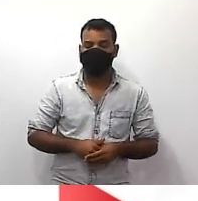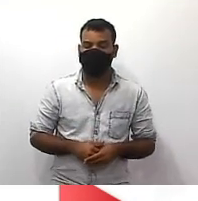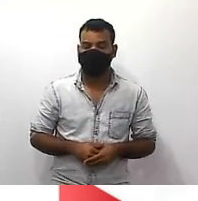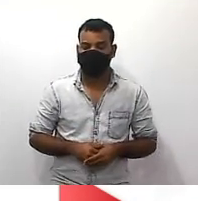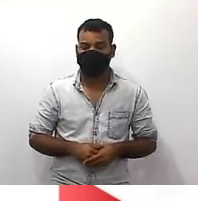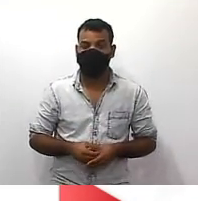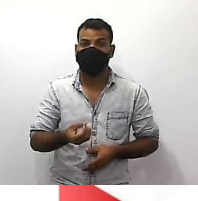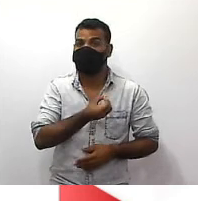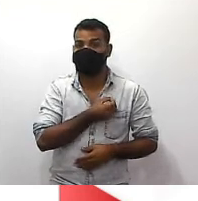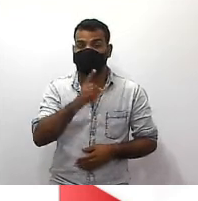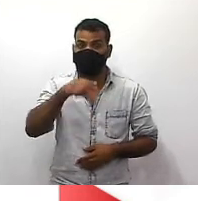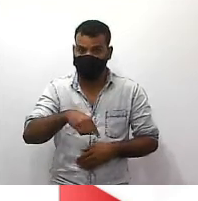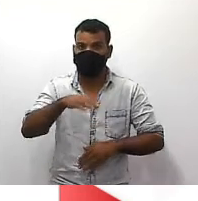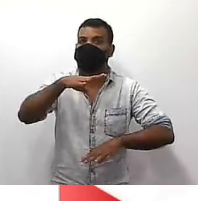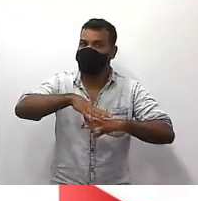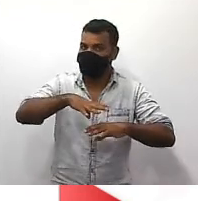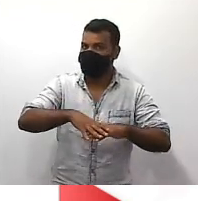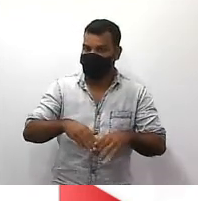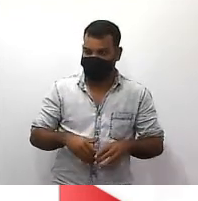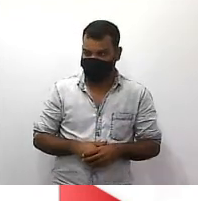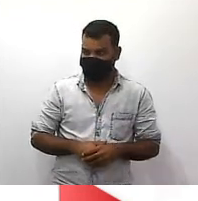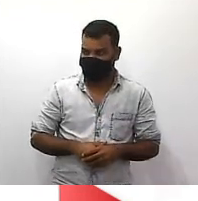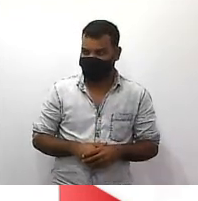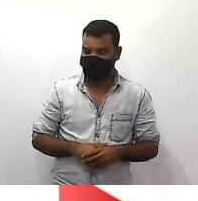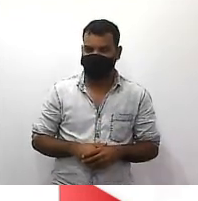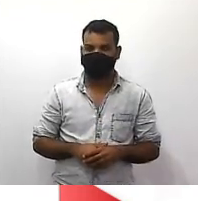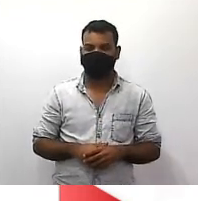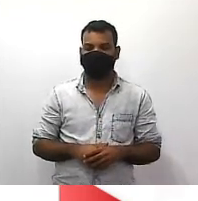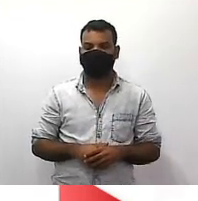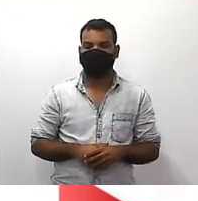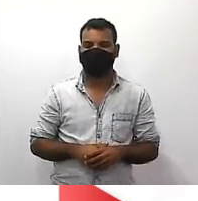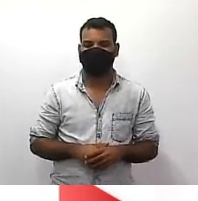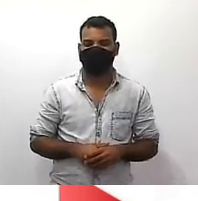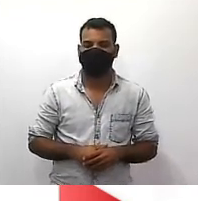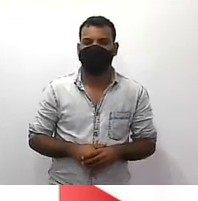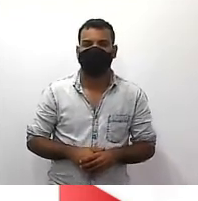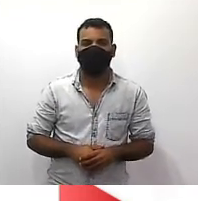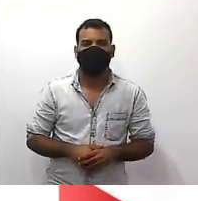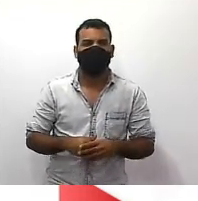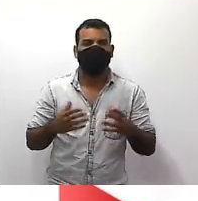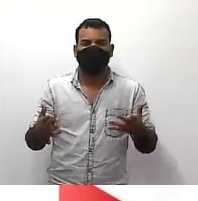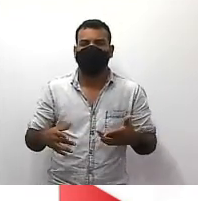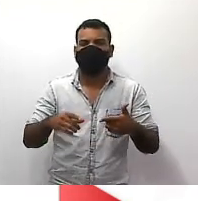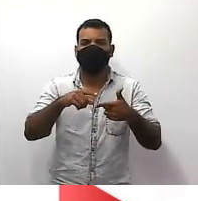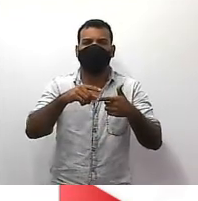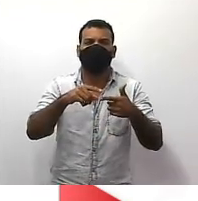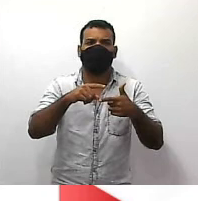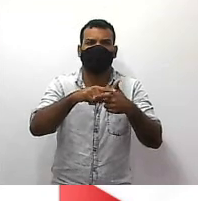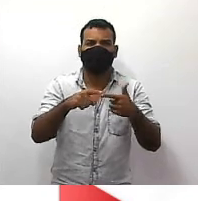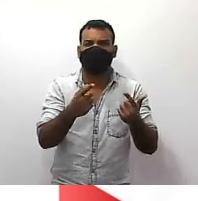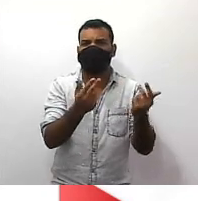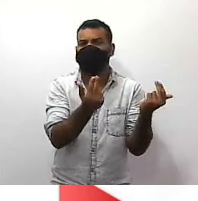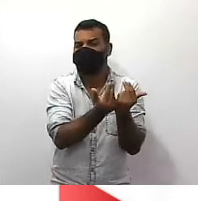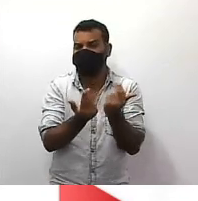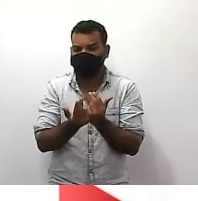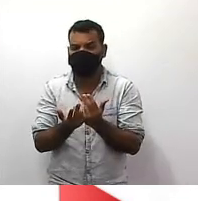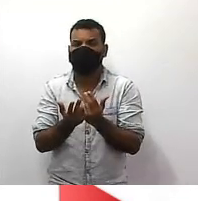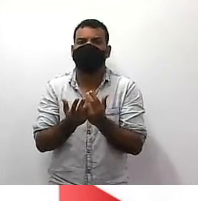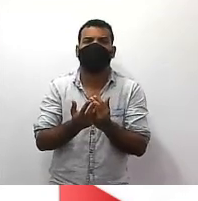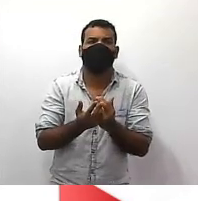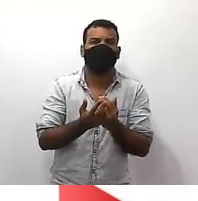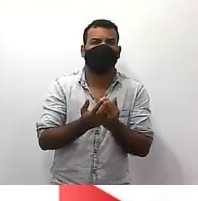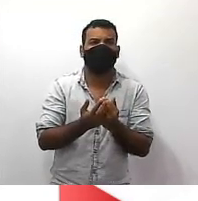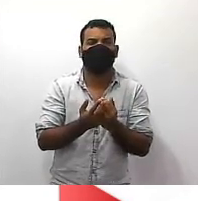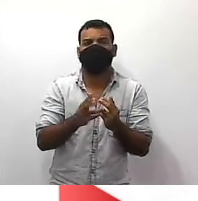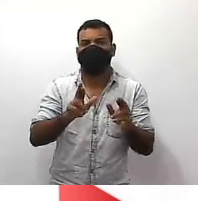pura matemática ou seja não importa se é uma divisão de mesma unidade de medida se de uma unidade